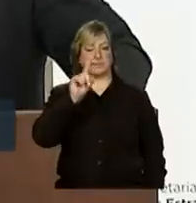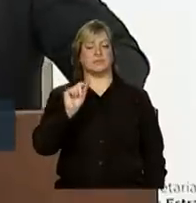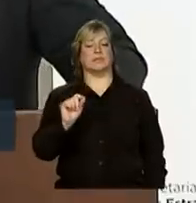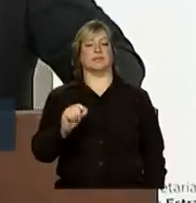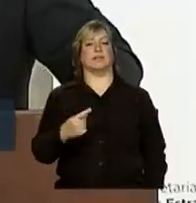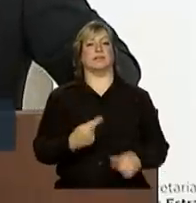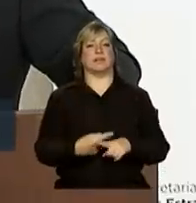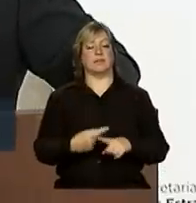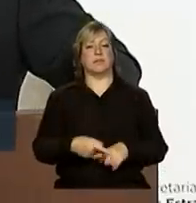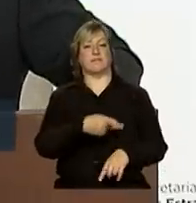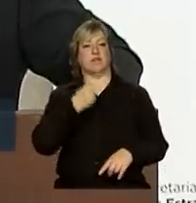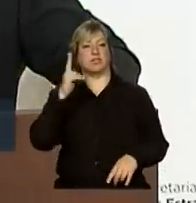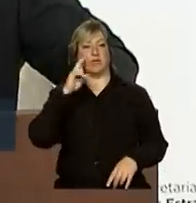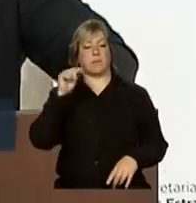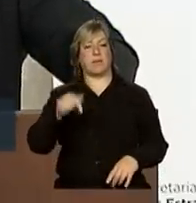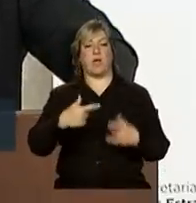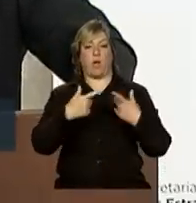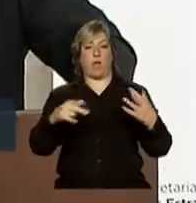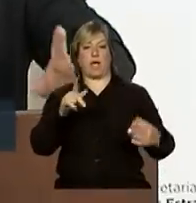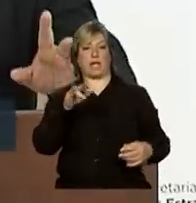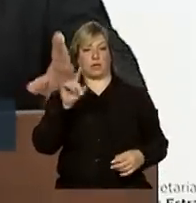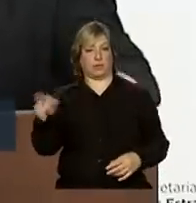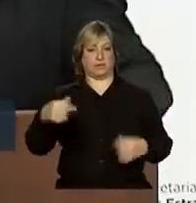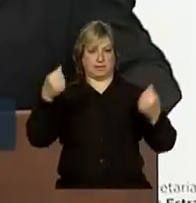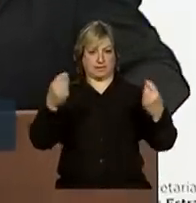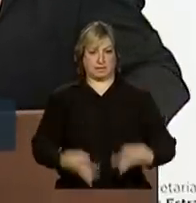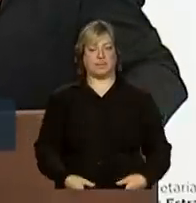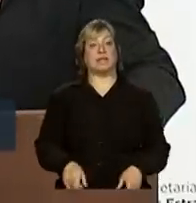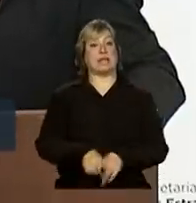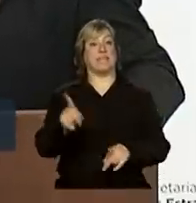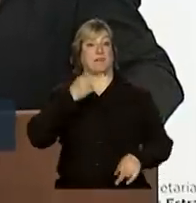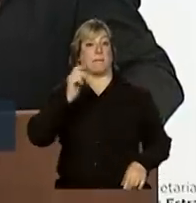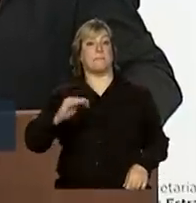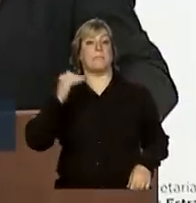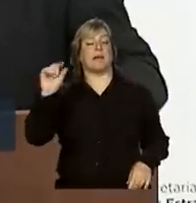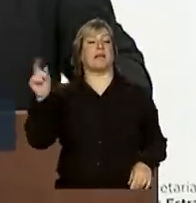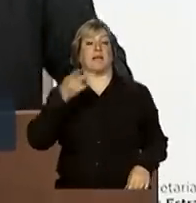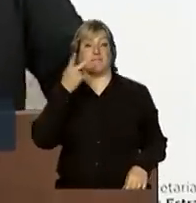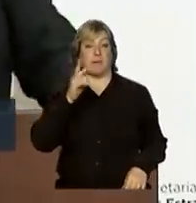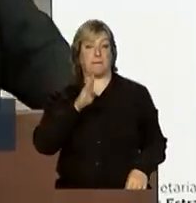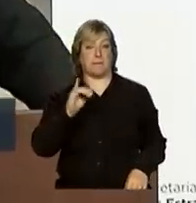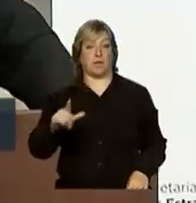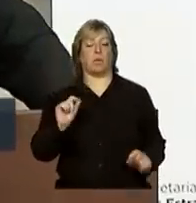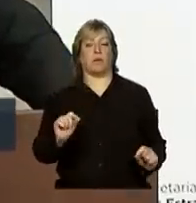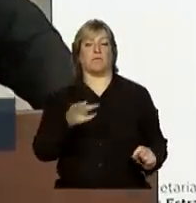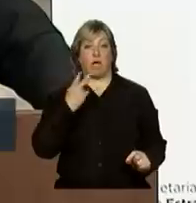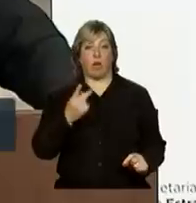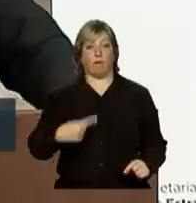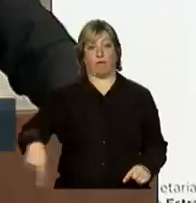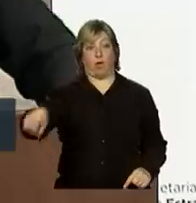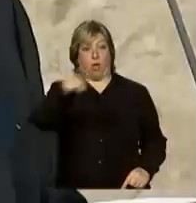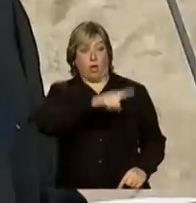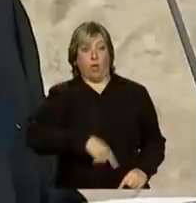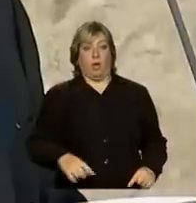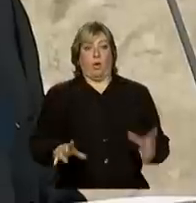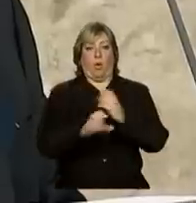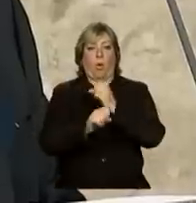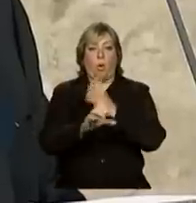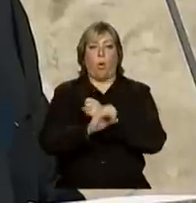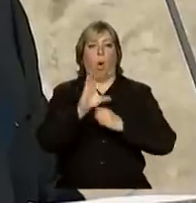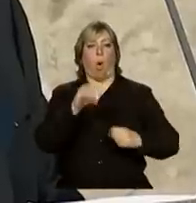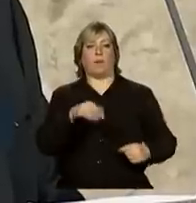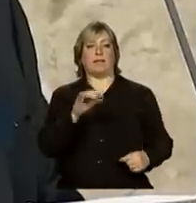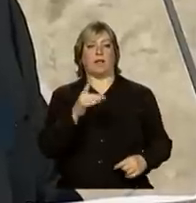questões que o ministro Guido aqui disse, disse mais uma coisa importantíssima. Ele disse, vocês, contadores do Brasil,